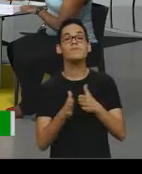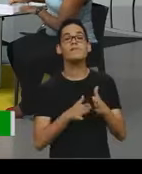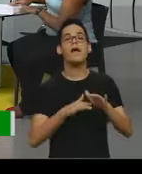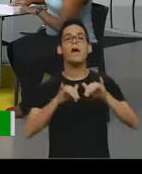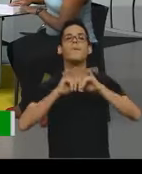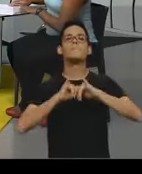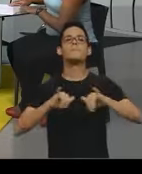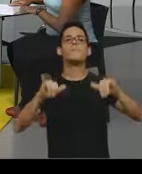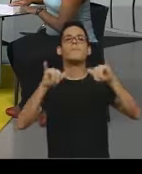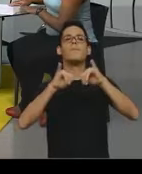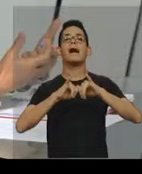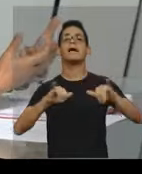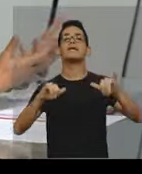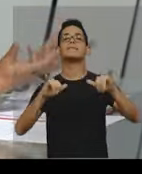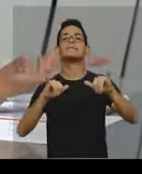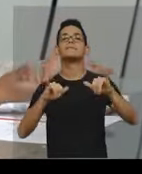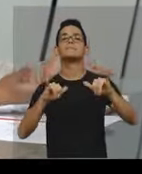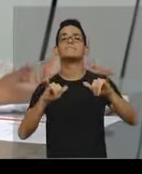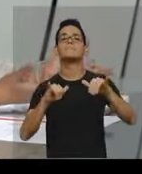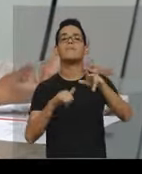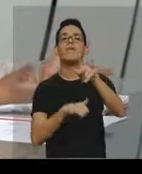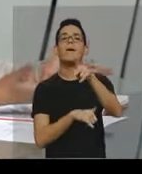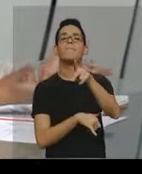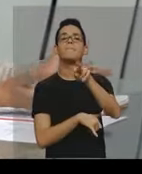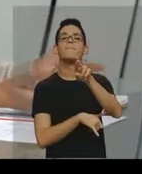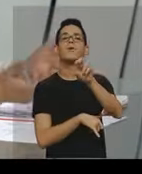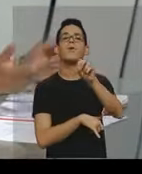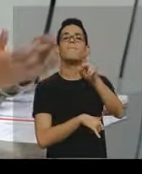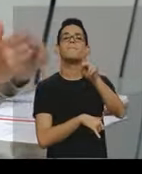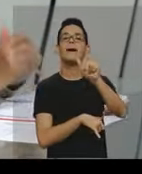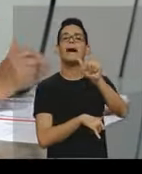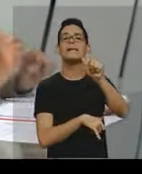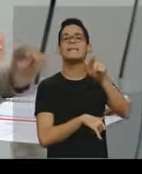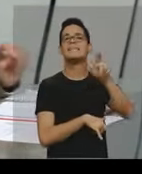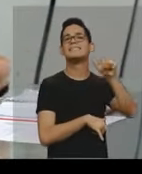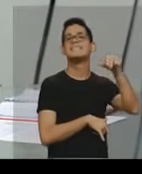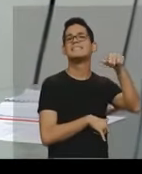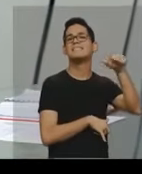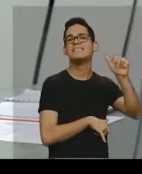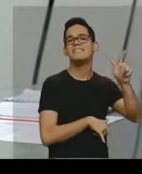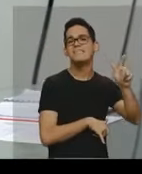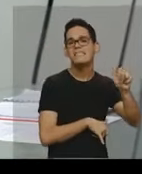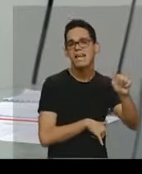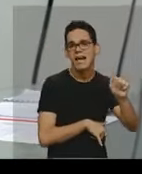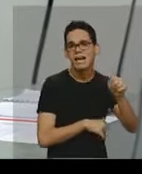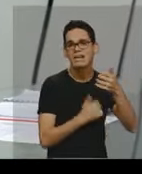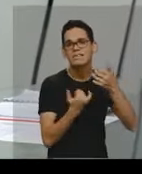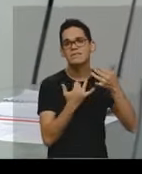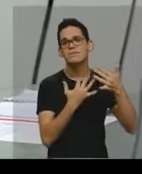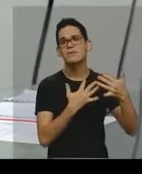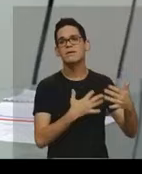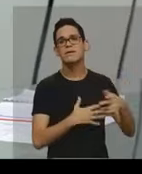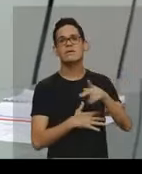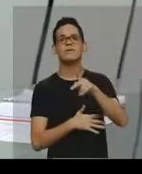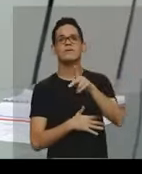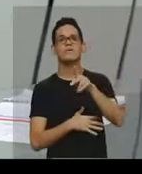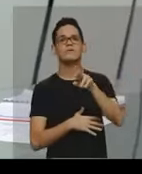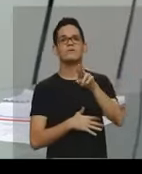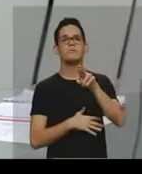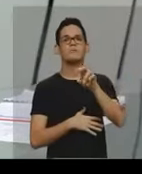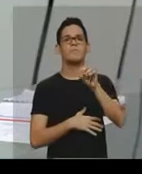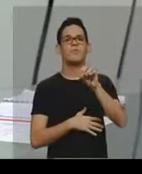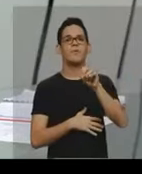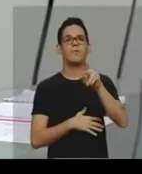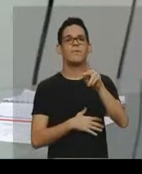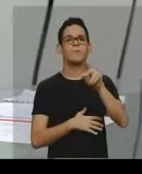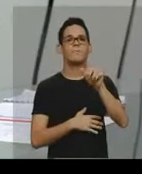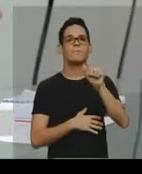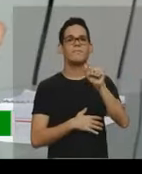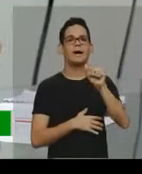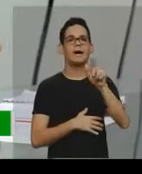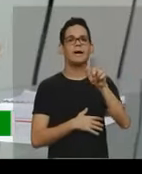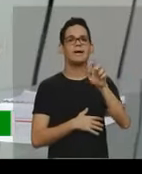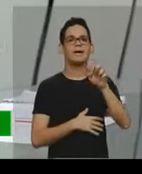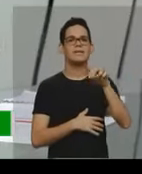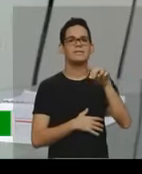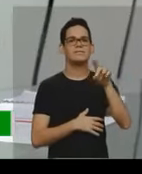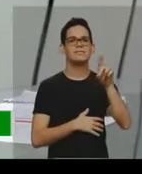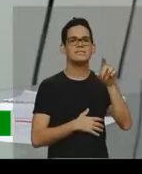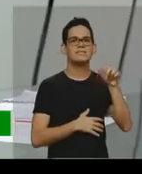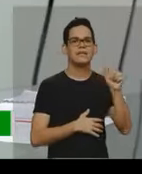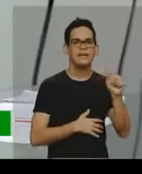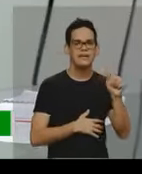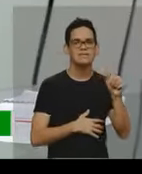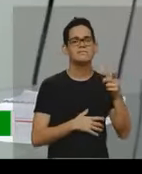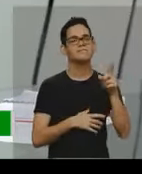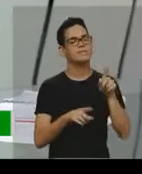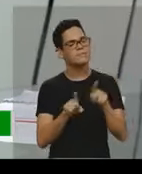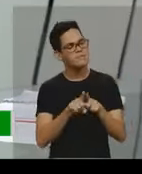uma propaganda falando sobre propaganda, então, quando ela falou lá, né, voltamos lá nos nossos elementos da comunicação